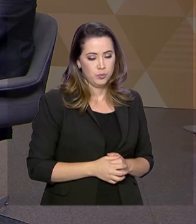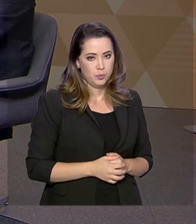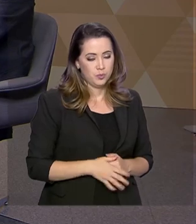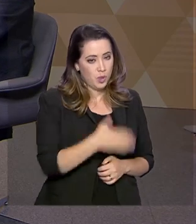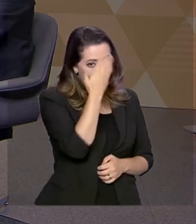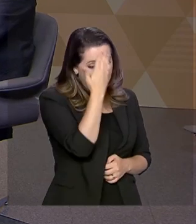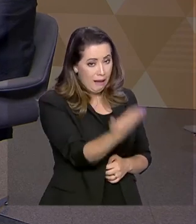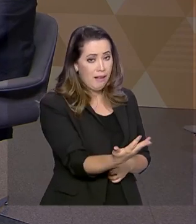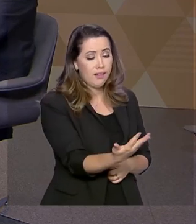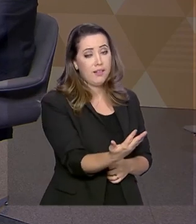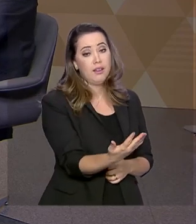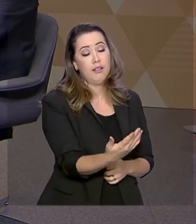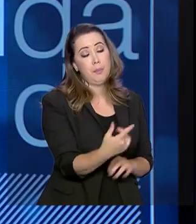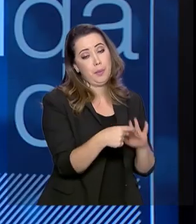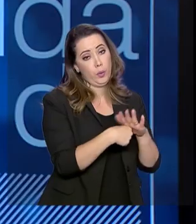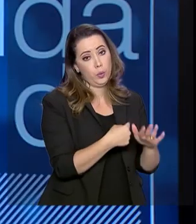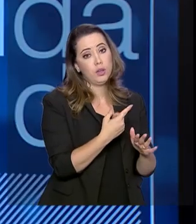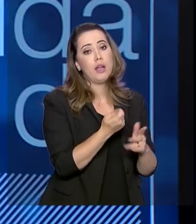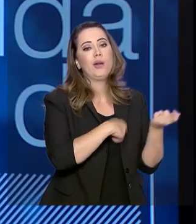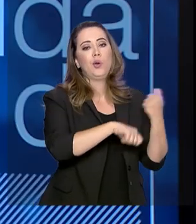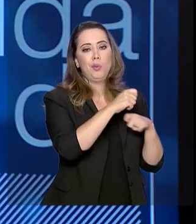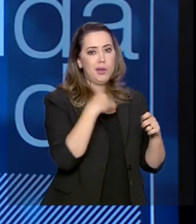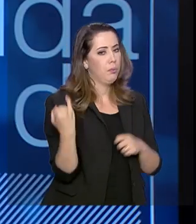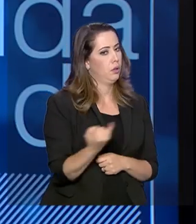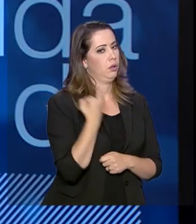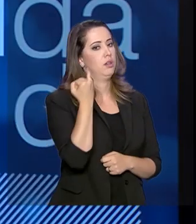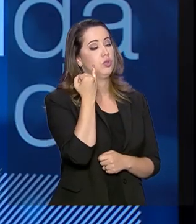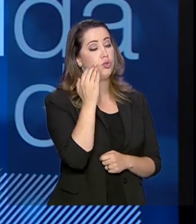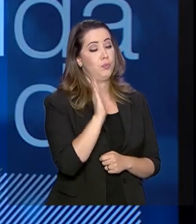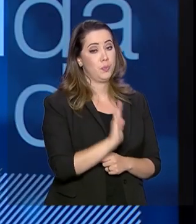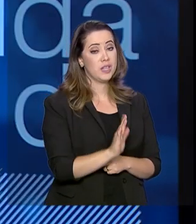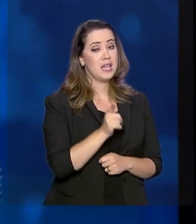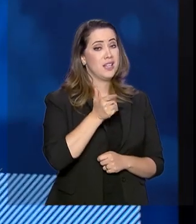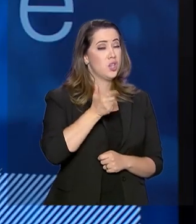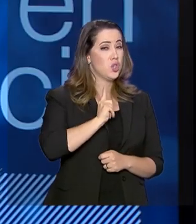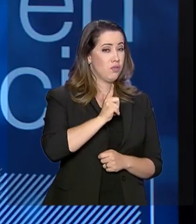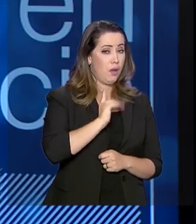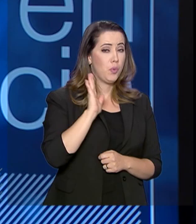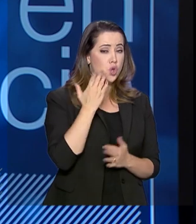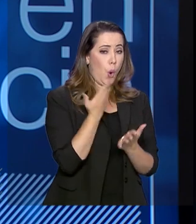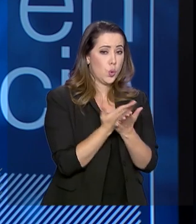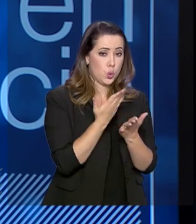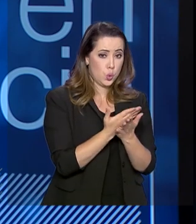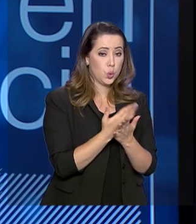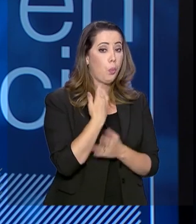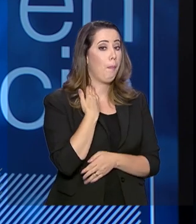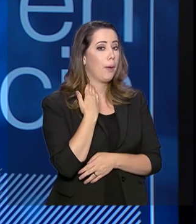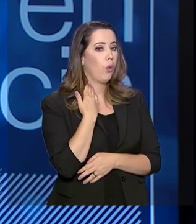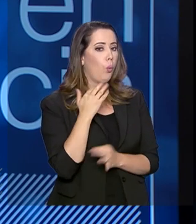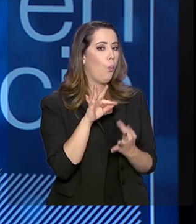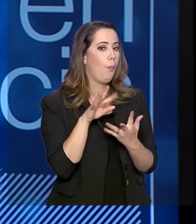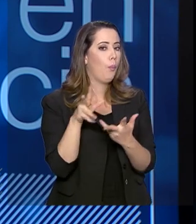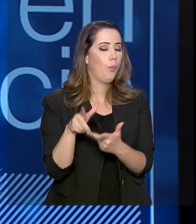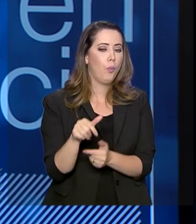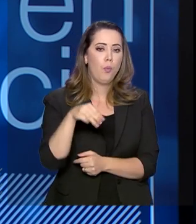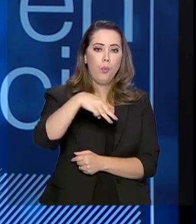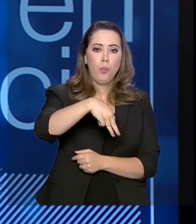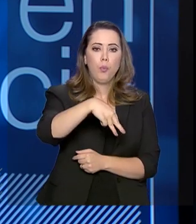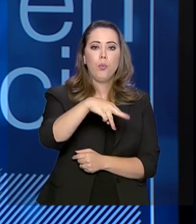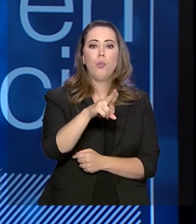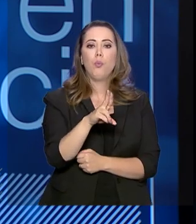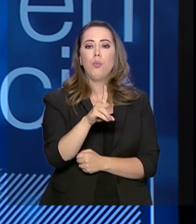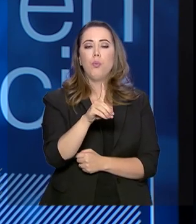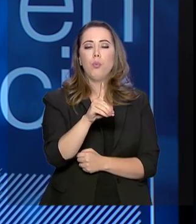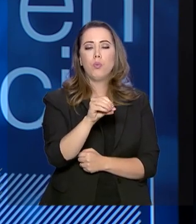Obrigado, Ronaldo. A economia, ela é muito expressiva, Paulo. Nós tivemos um estudo do Banco Mundial que estimou